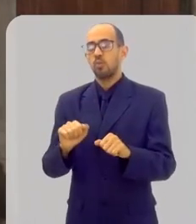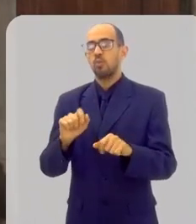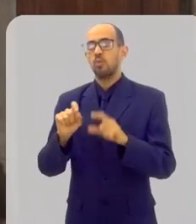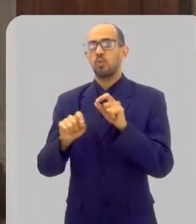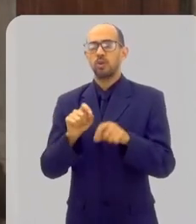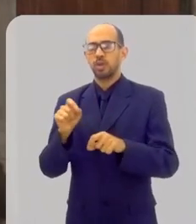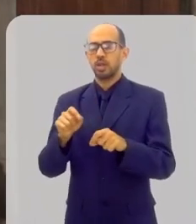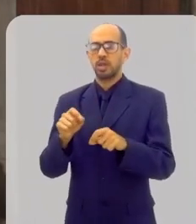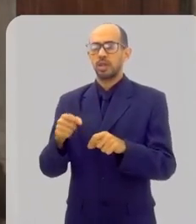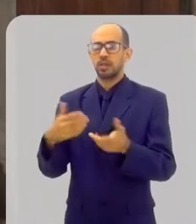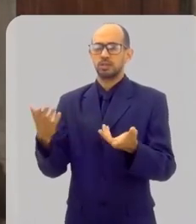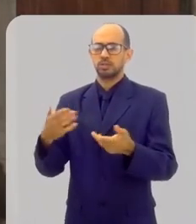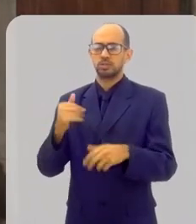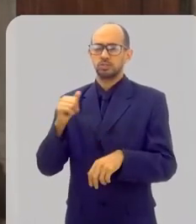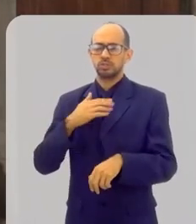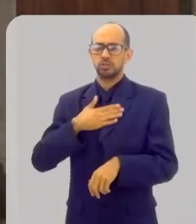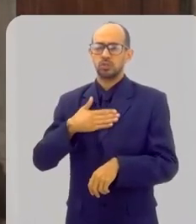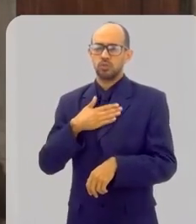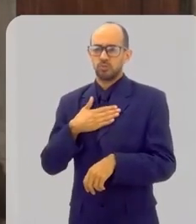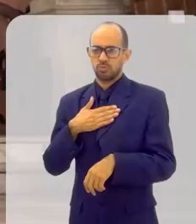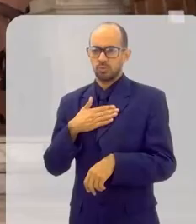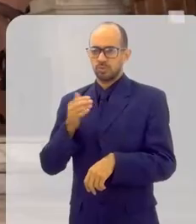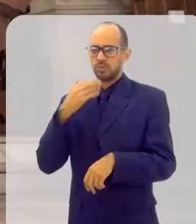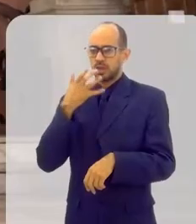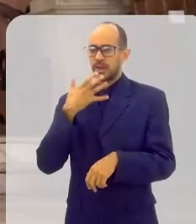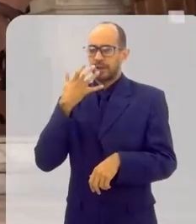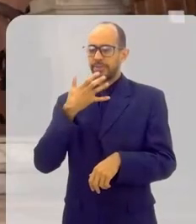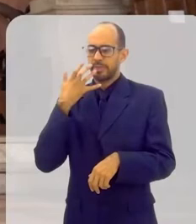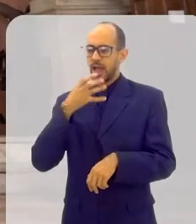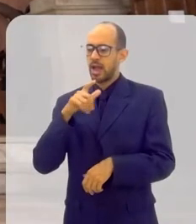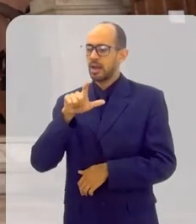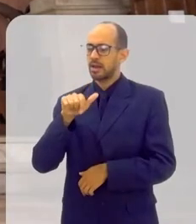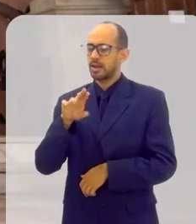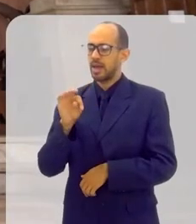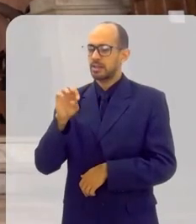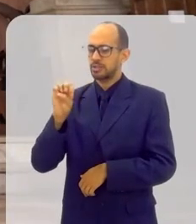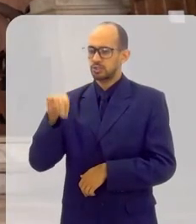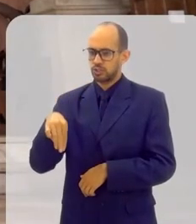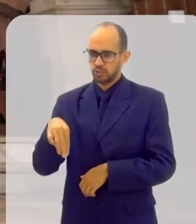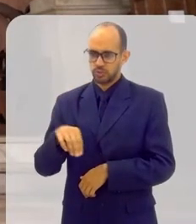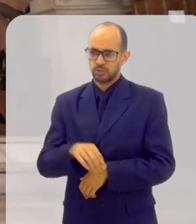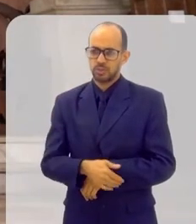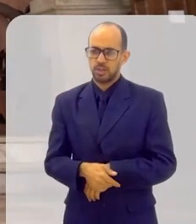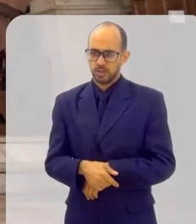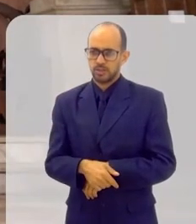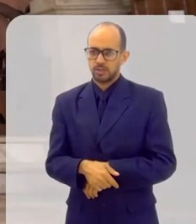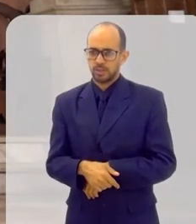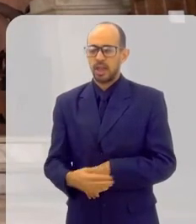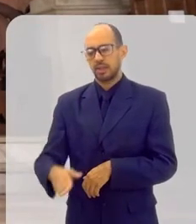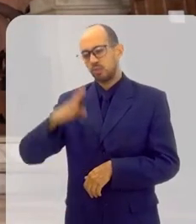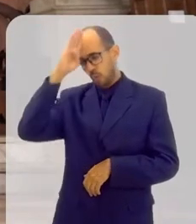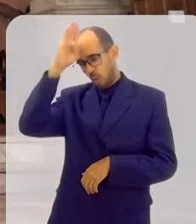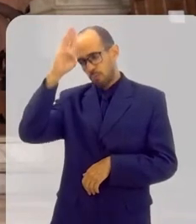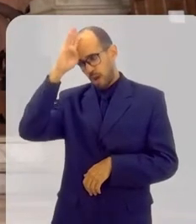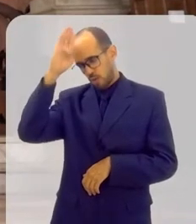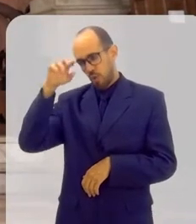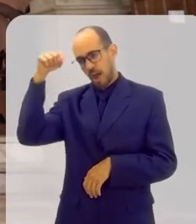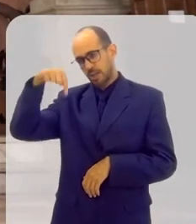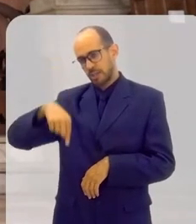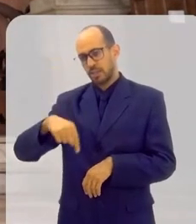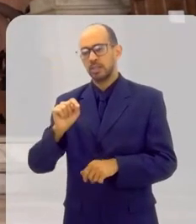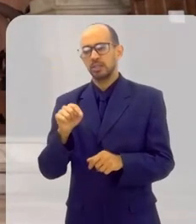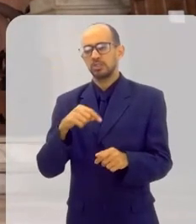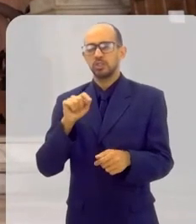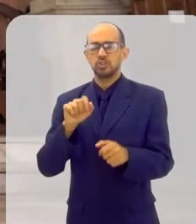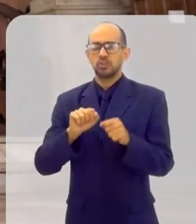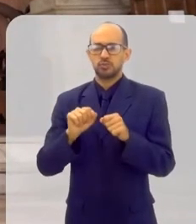todos os cantos em latim. Essa seria a analogia, que é a língua tradicional do rito romano. Então